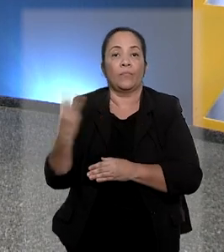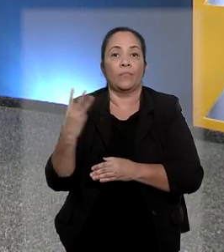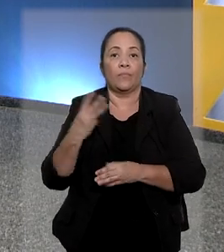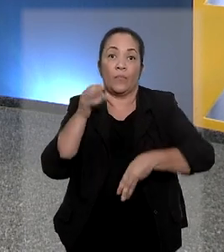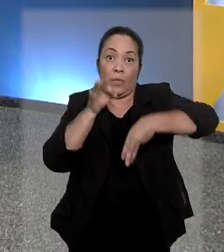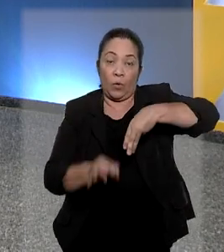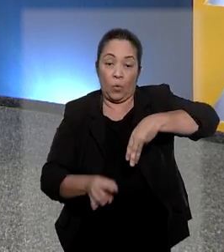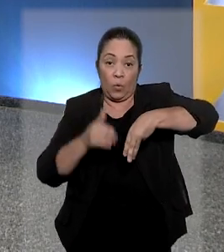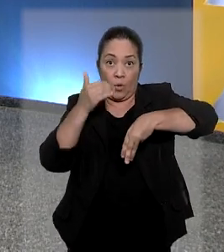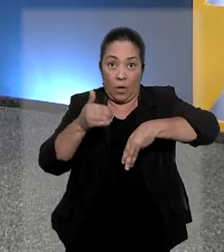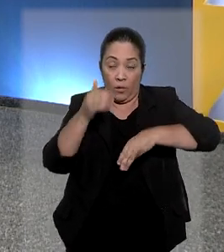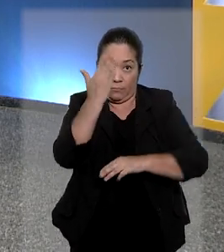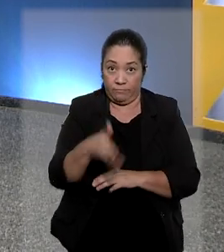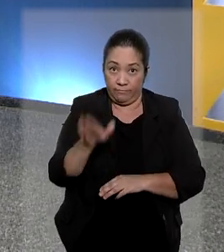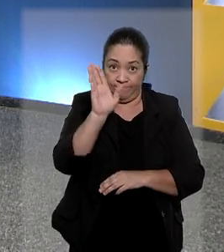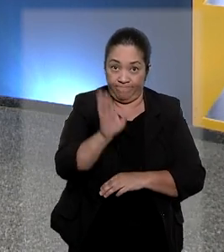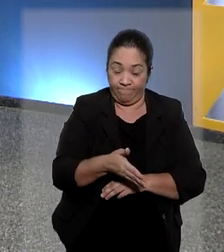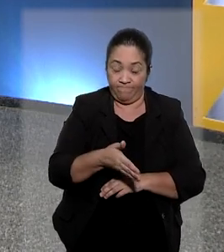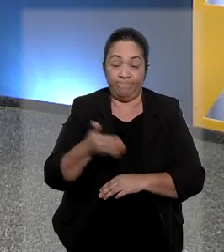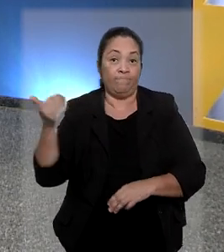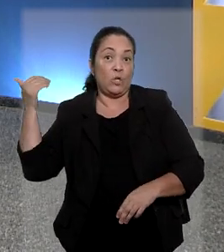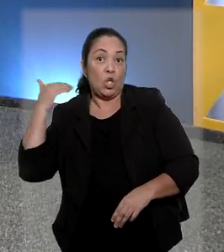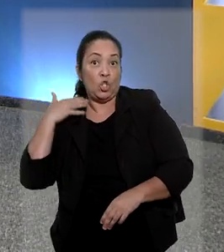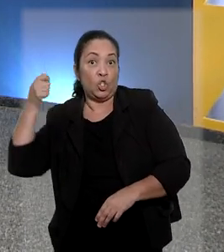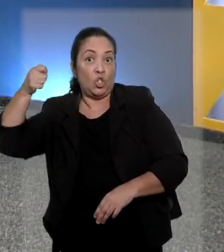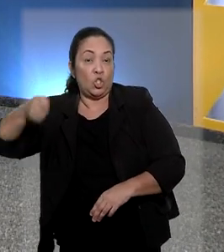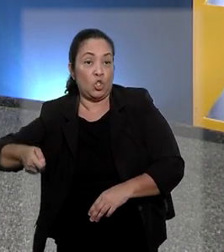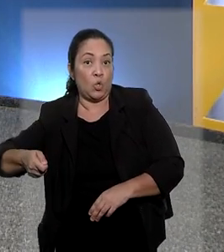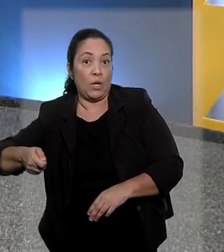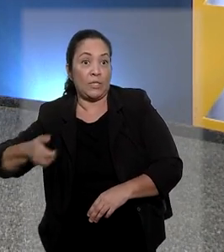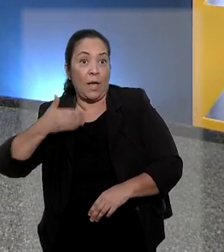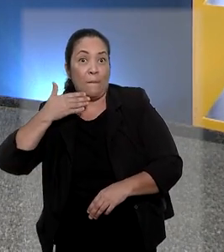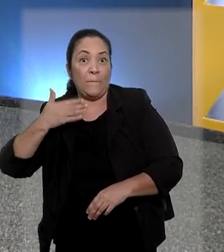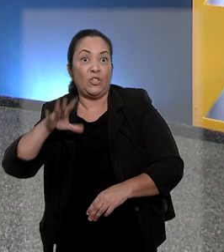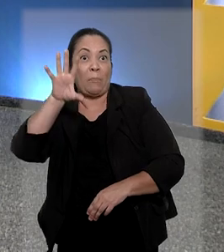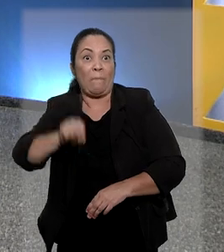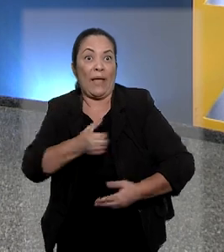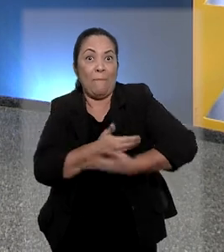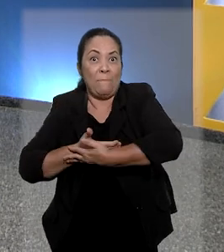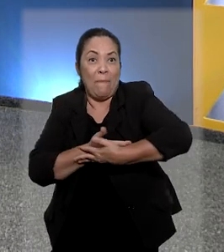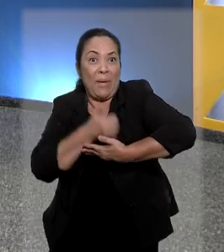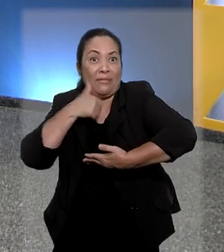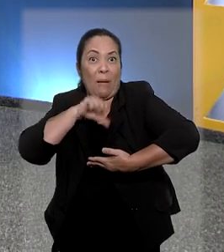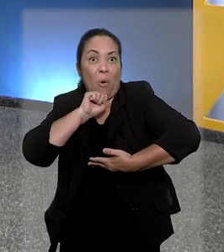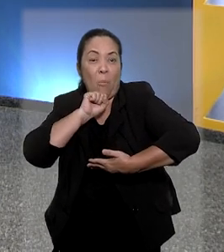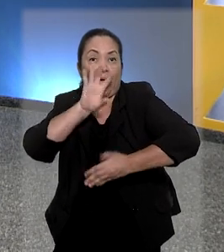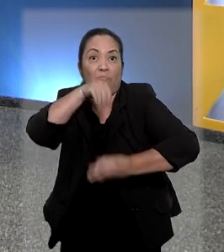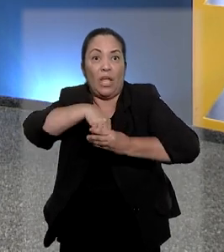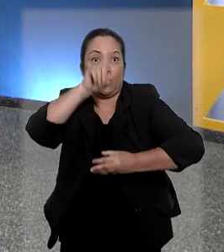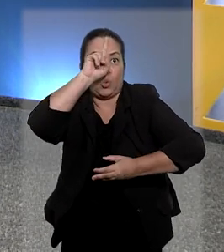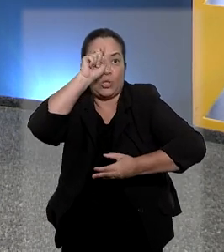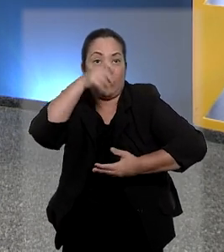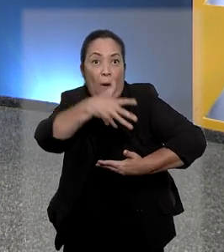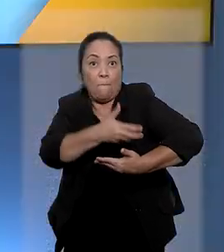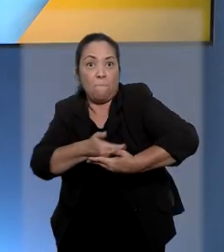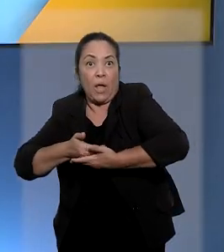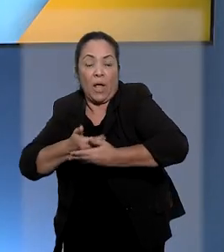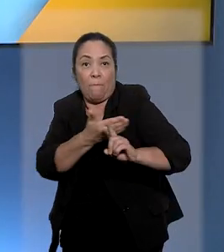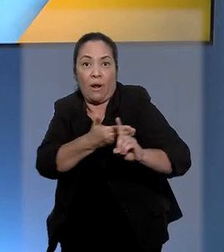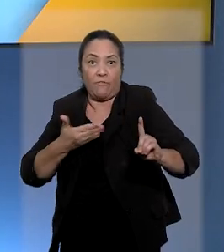turma, os ministros revogaram a decisão de juiz que mandou afastar bebê da mãe ainda na maternidade.